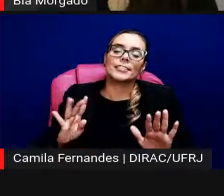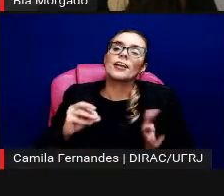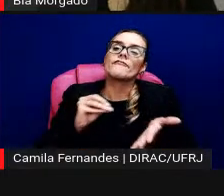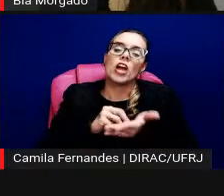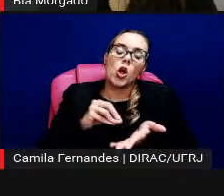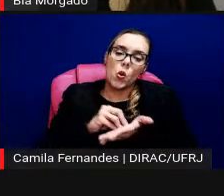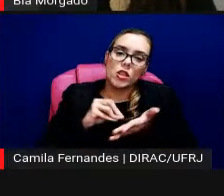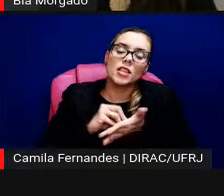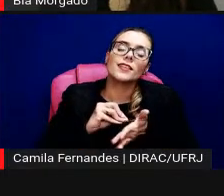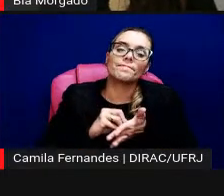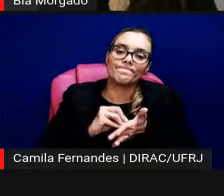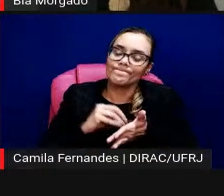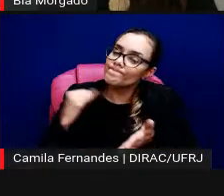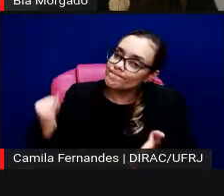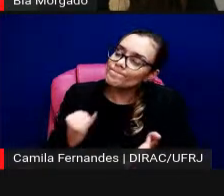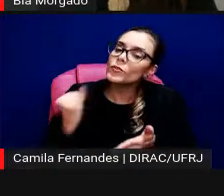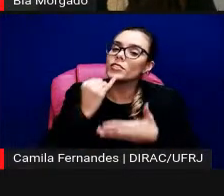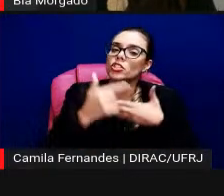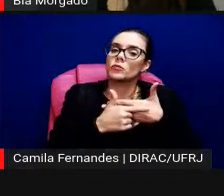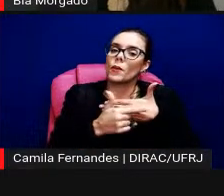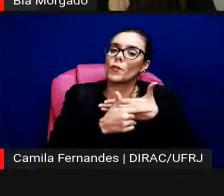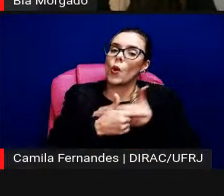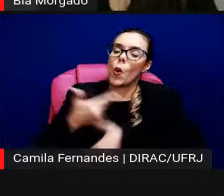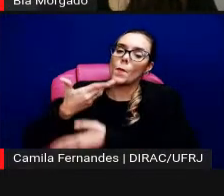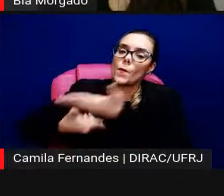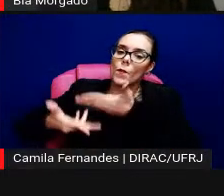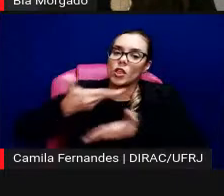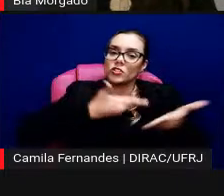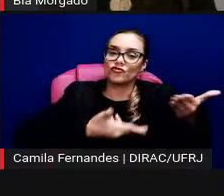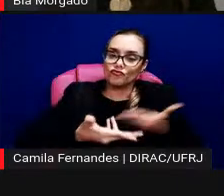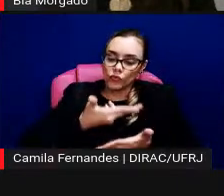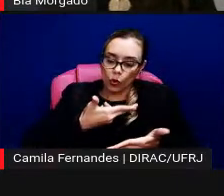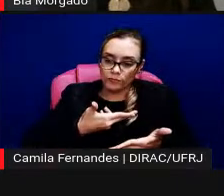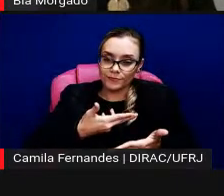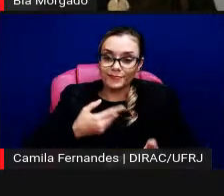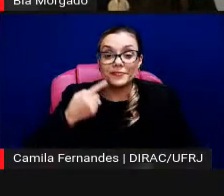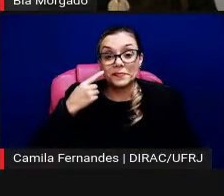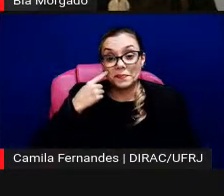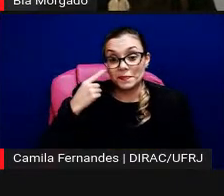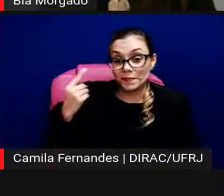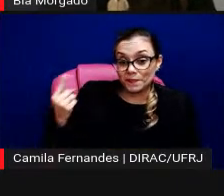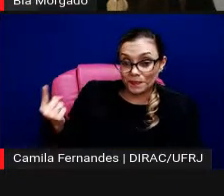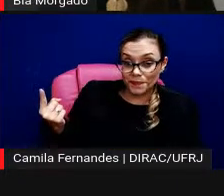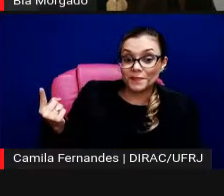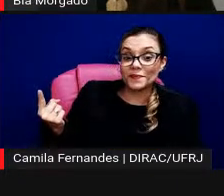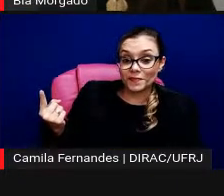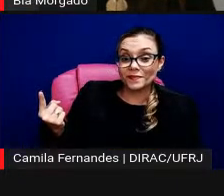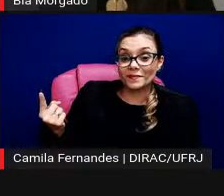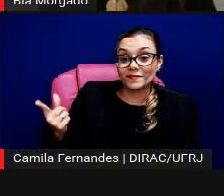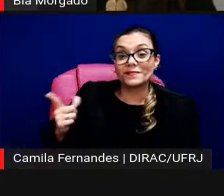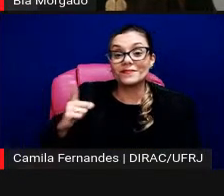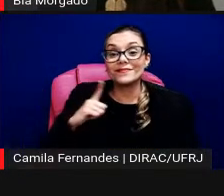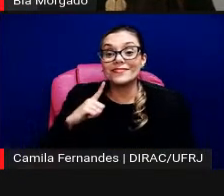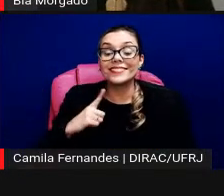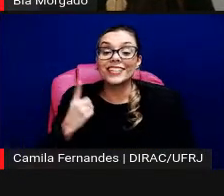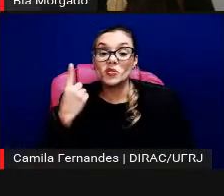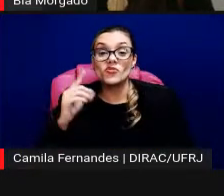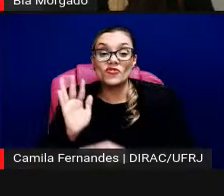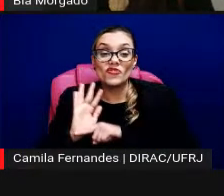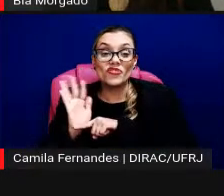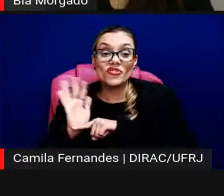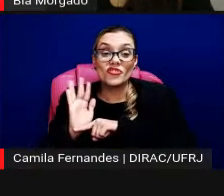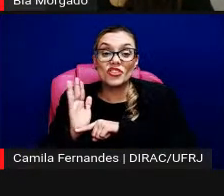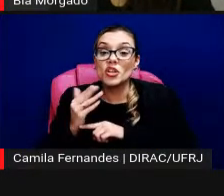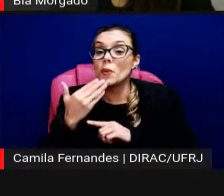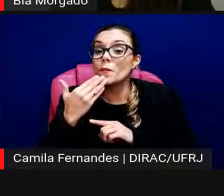e essas aqui são algumas das pessoas que eu conversei a gente teve a ideia de fazer um vídeo pedindo pra mesa não ir embora a mesa se tornou